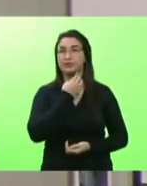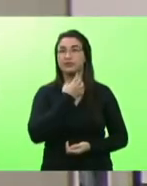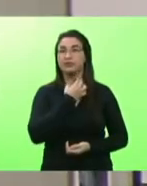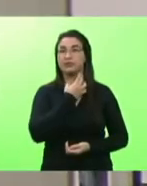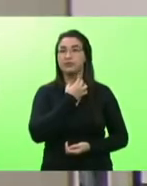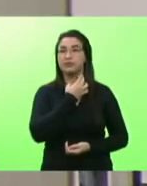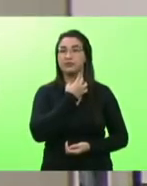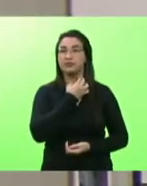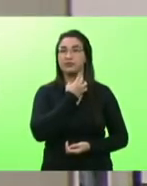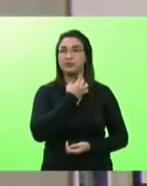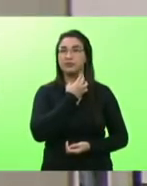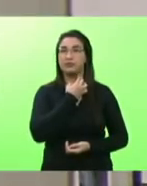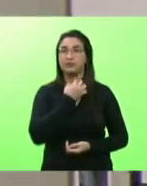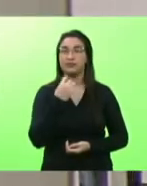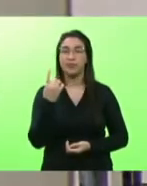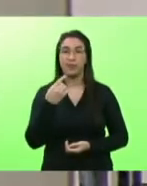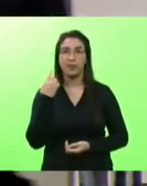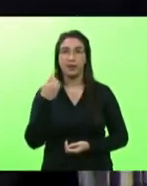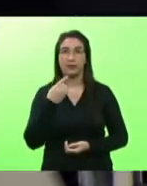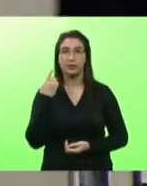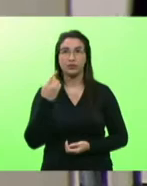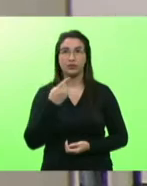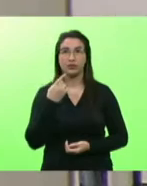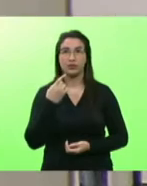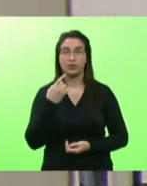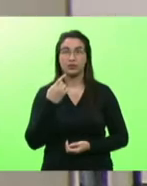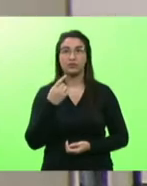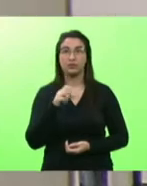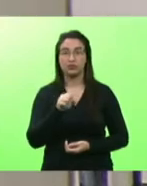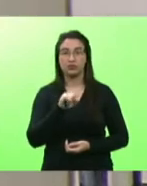comungo o deputado Silvio com vossa fala